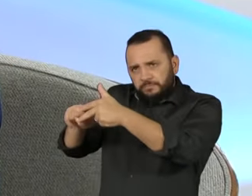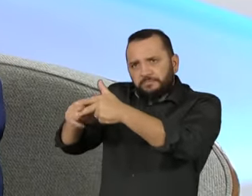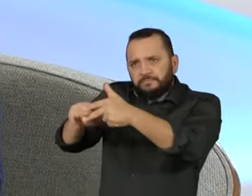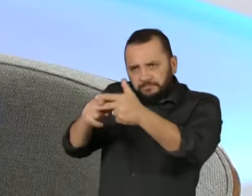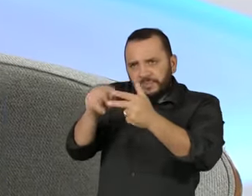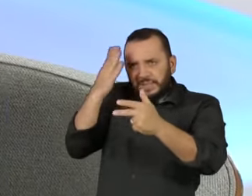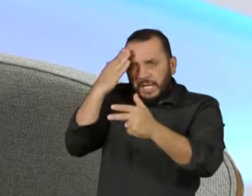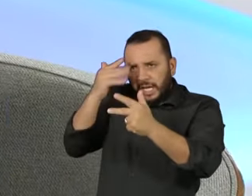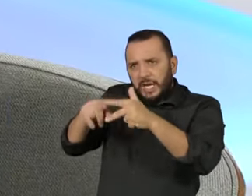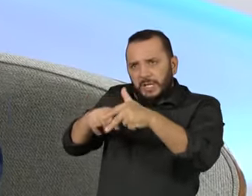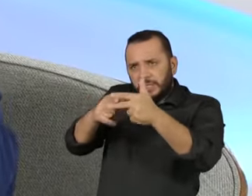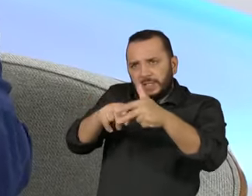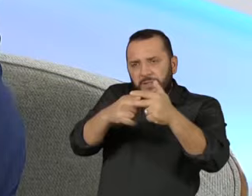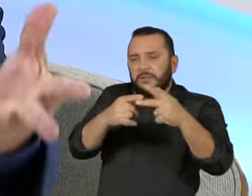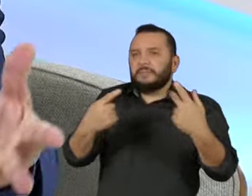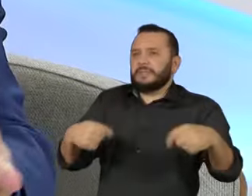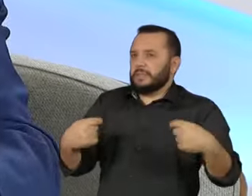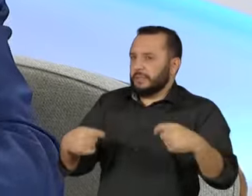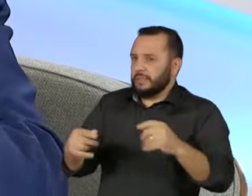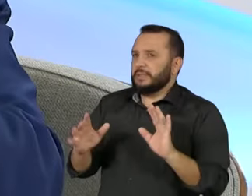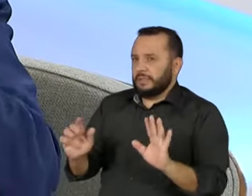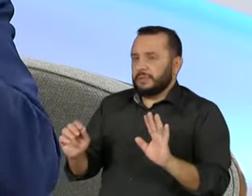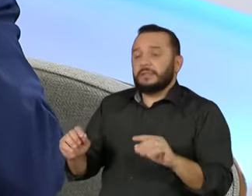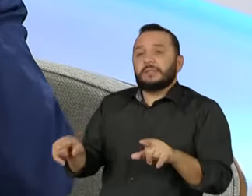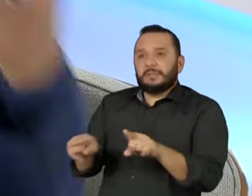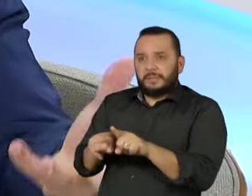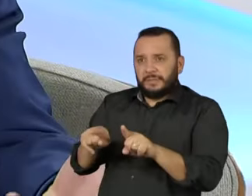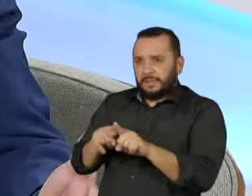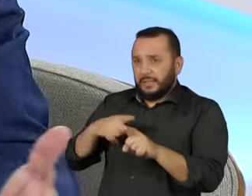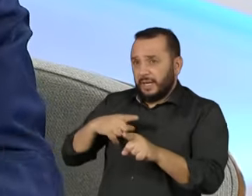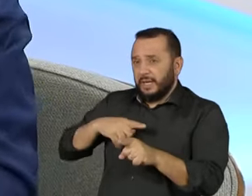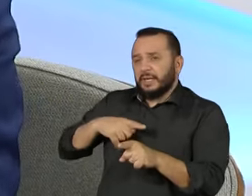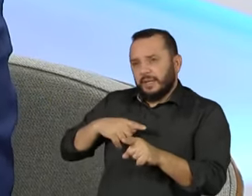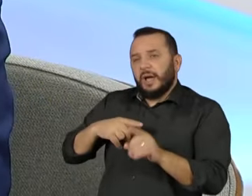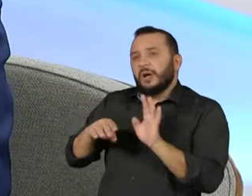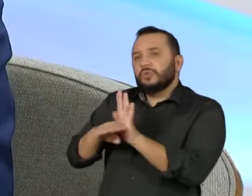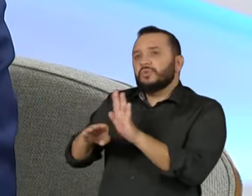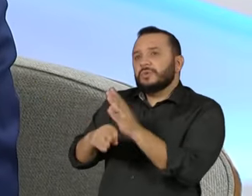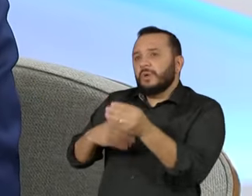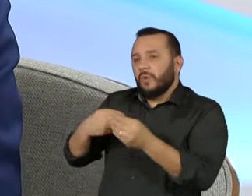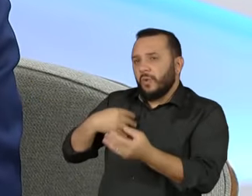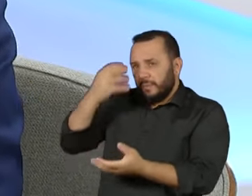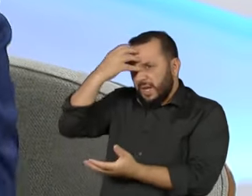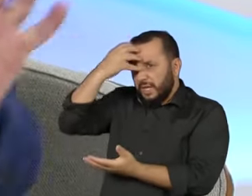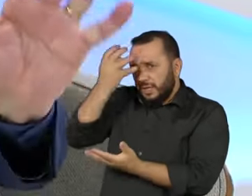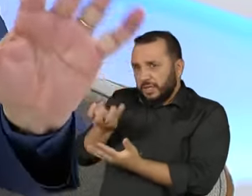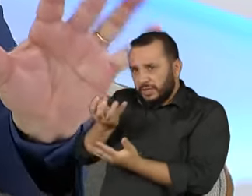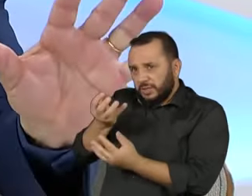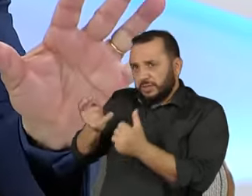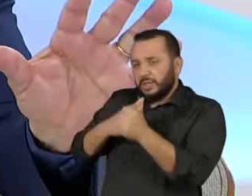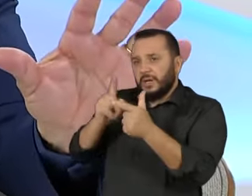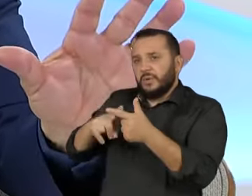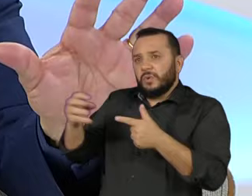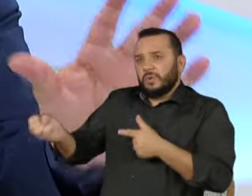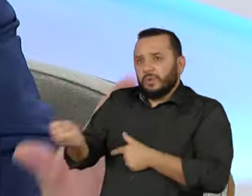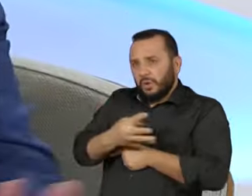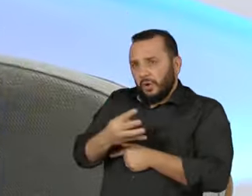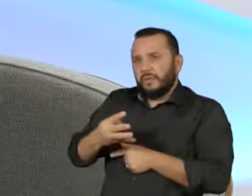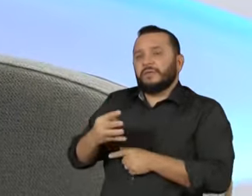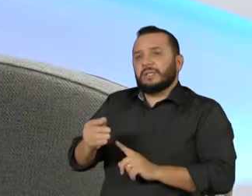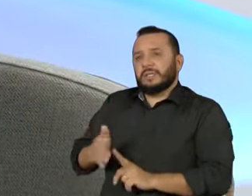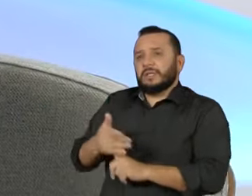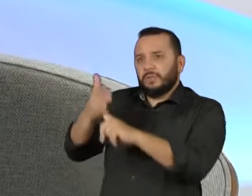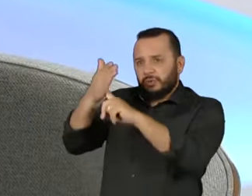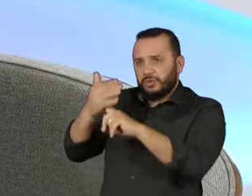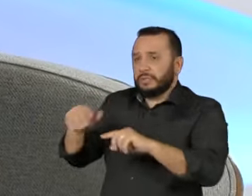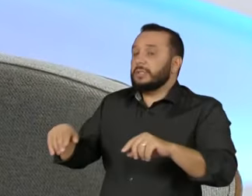né? E tanta coisa ajuda nisso, inteligência artificial, novas tecnologias e assim por diante. Mas essa não é a única tarefa. Nós